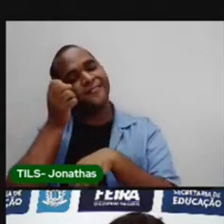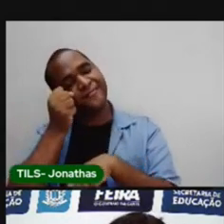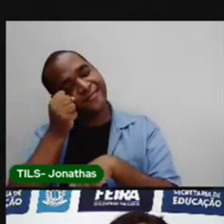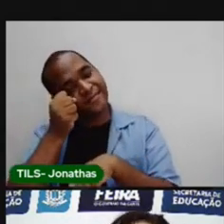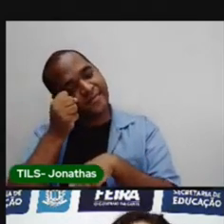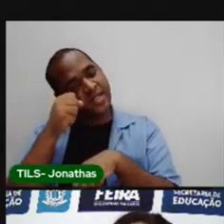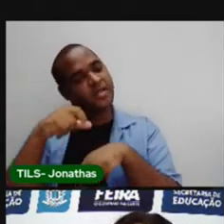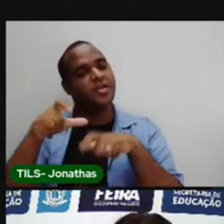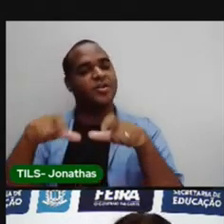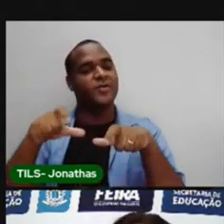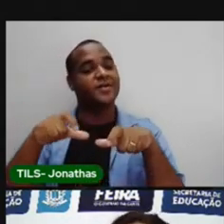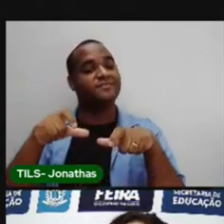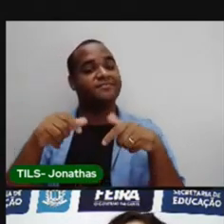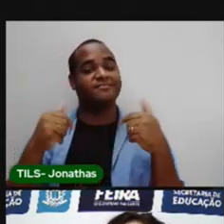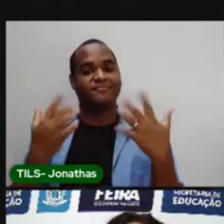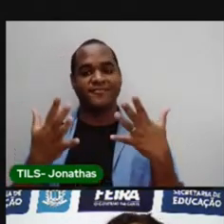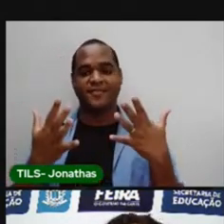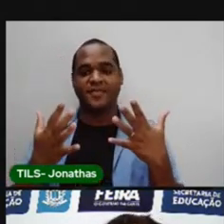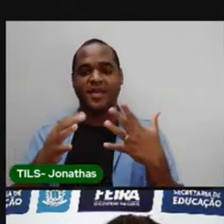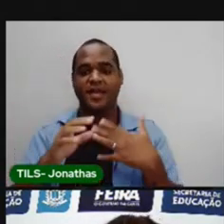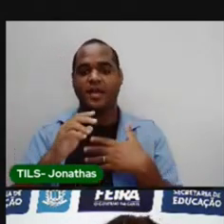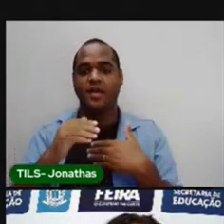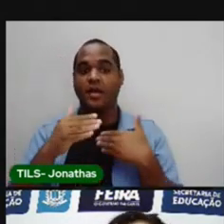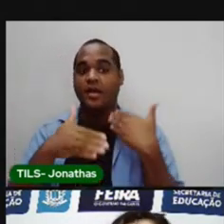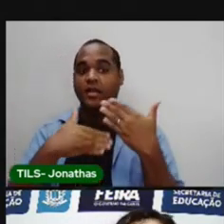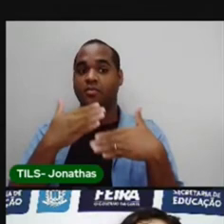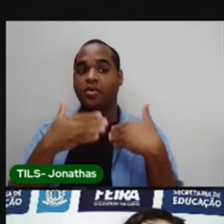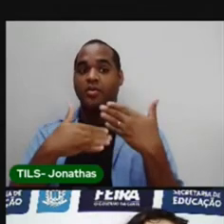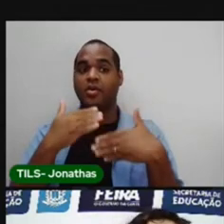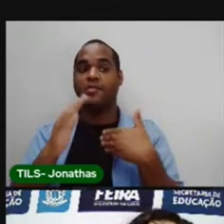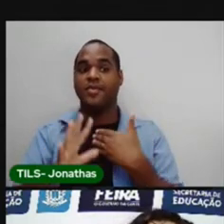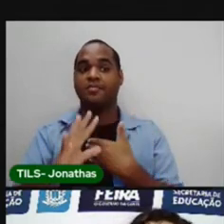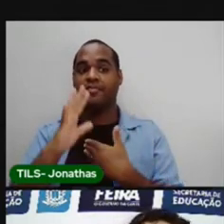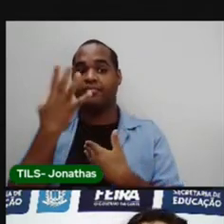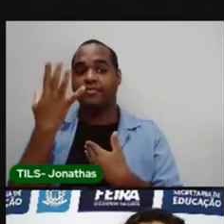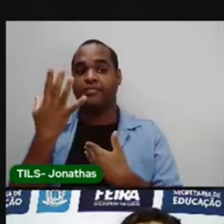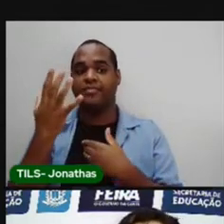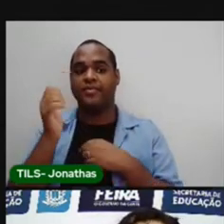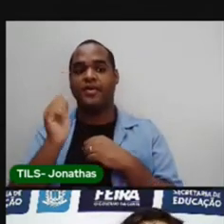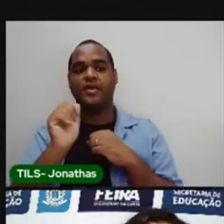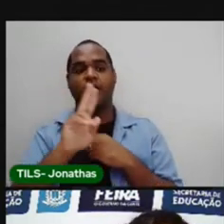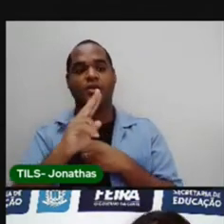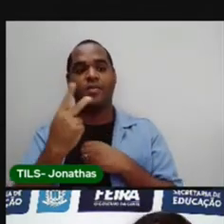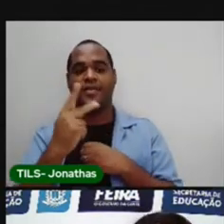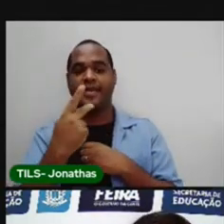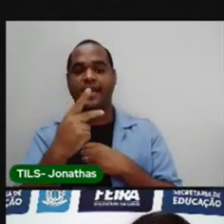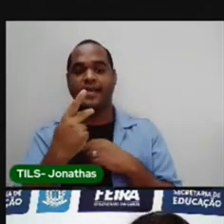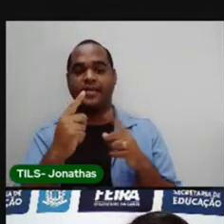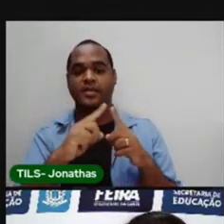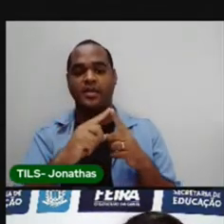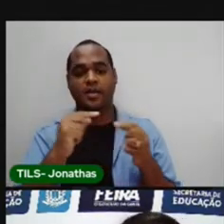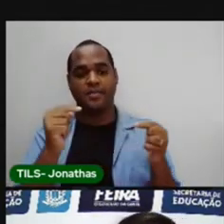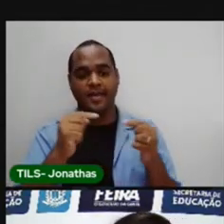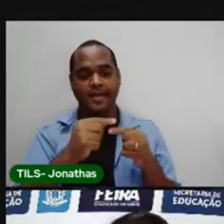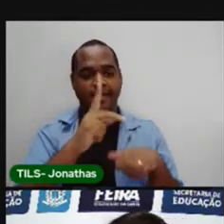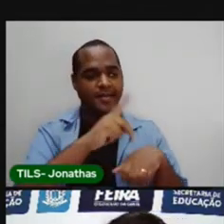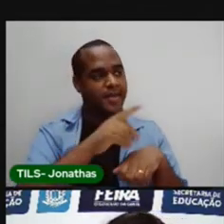lugar. E aí, com o passar do tempo, ficou chamado como a Pedra do Descanso.